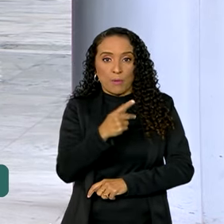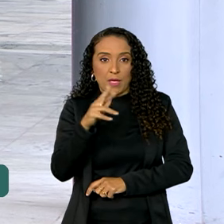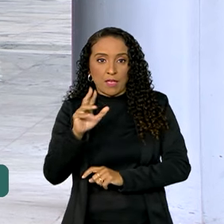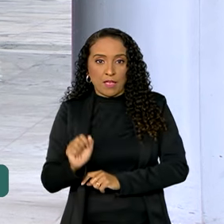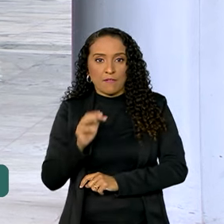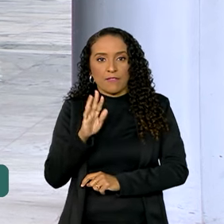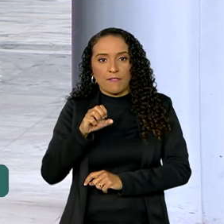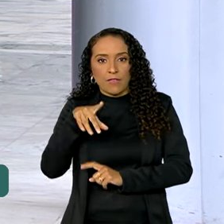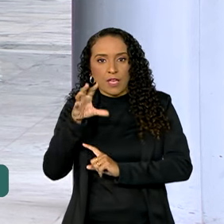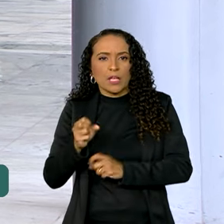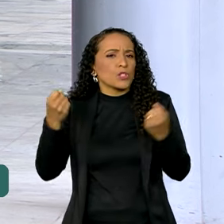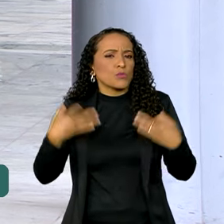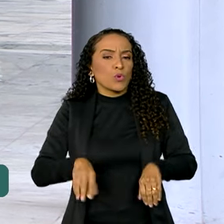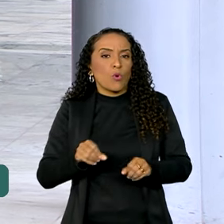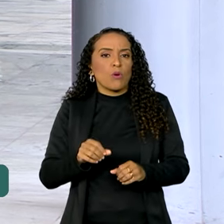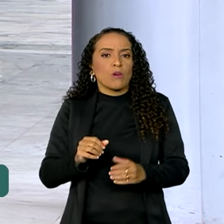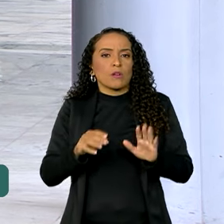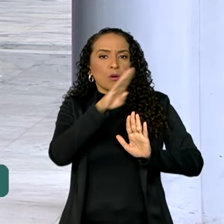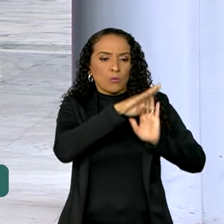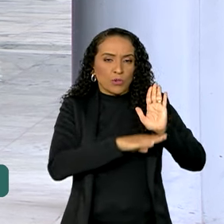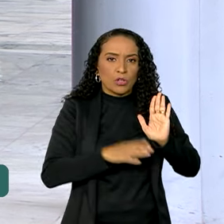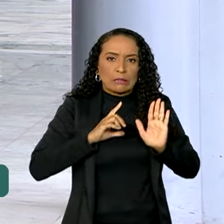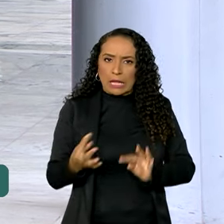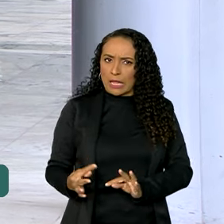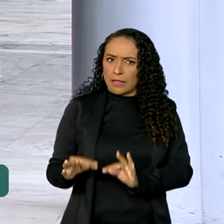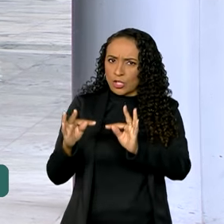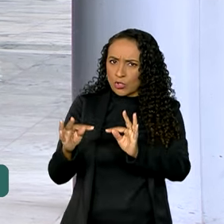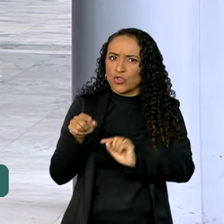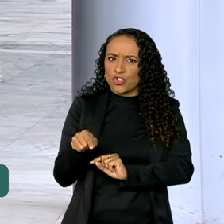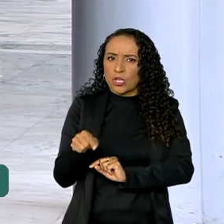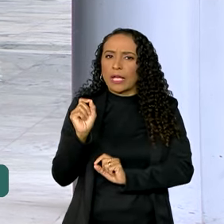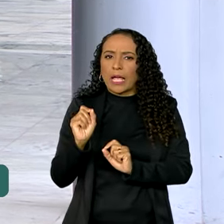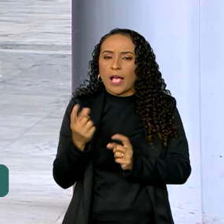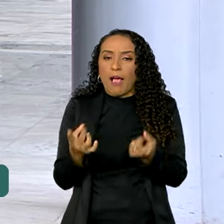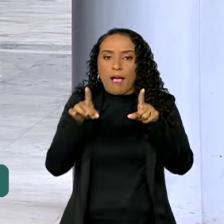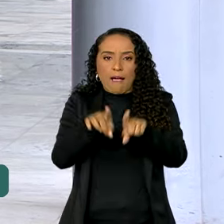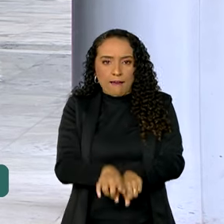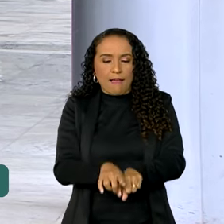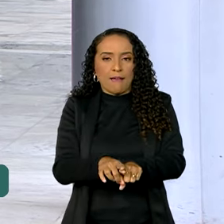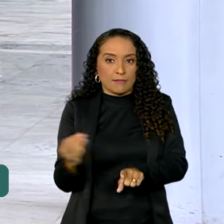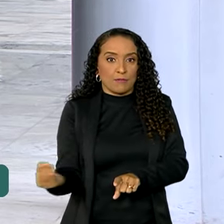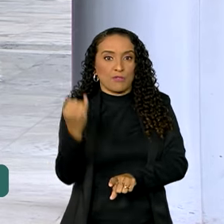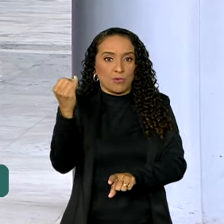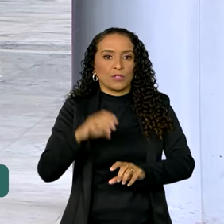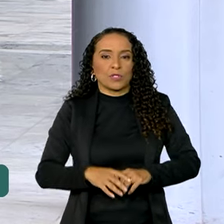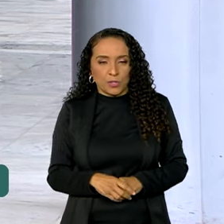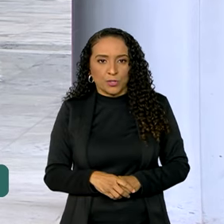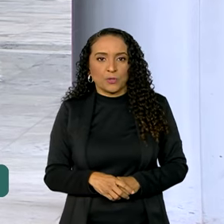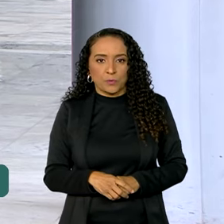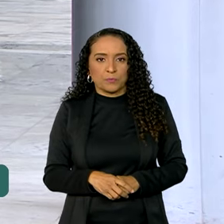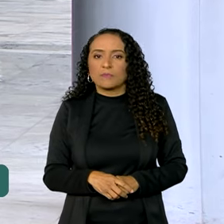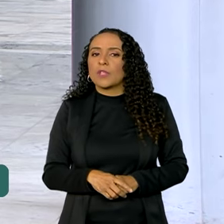Souza Oliveira, disse que o mapear conta com uma tecnologia que é uma aliada indispensável nesse